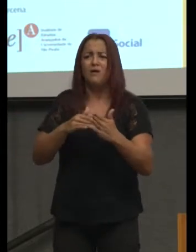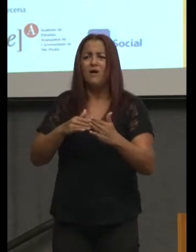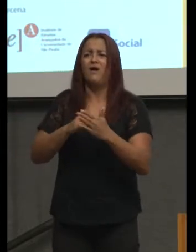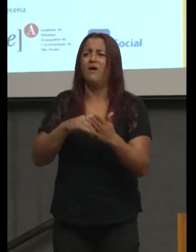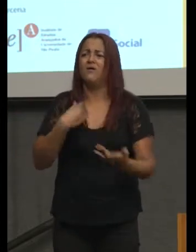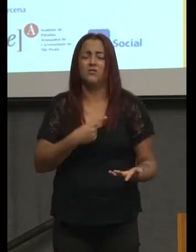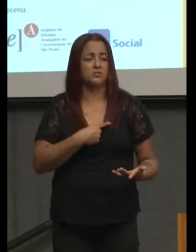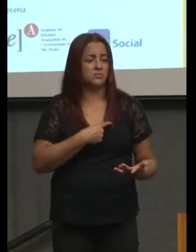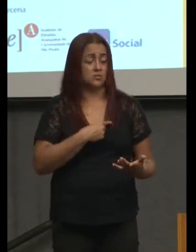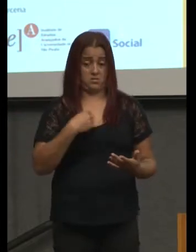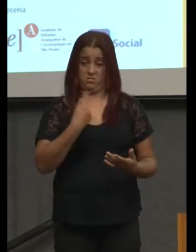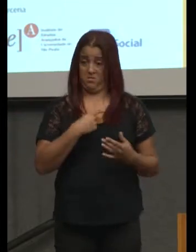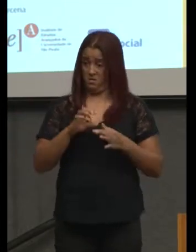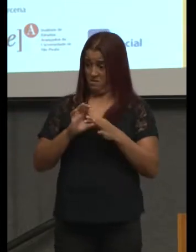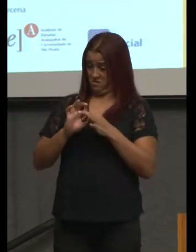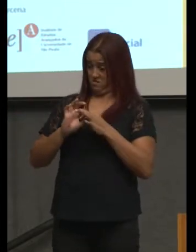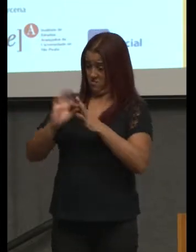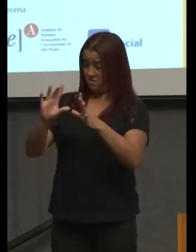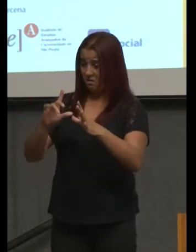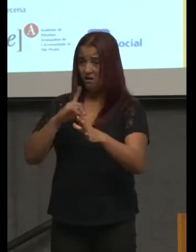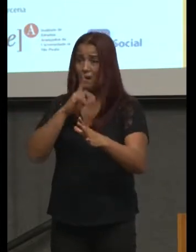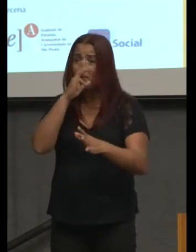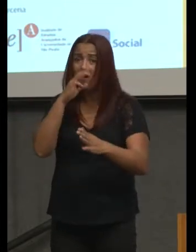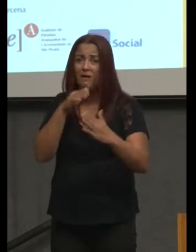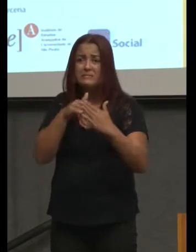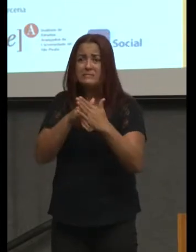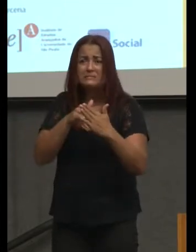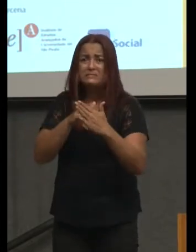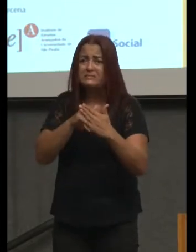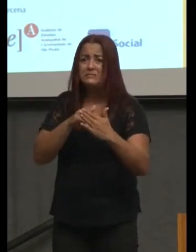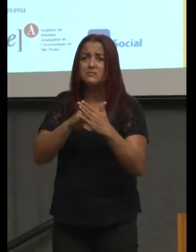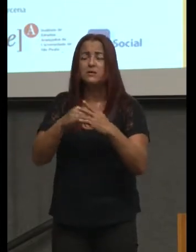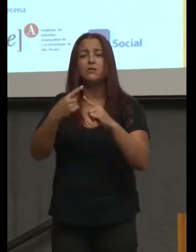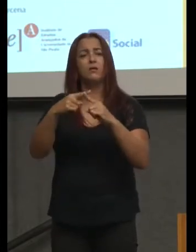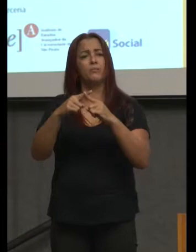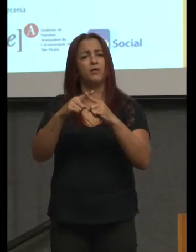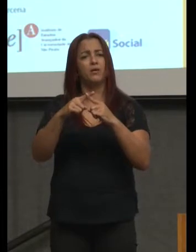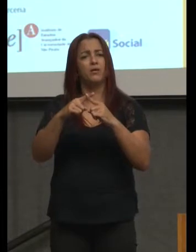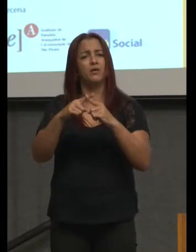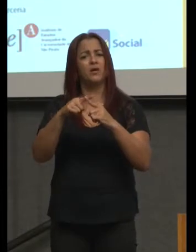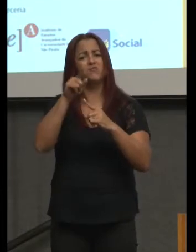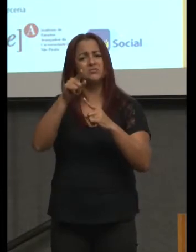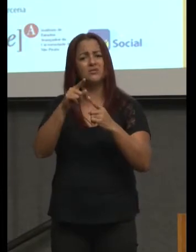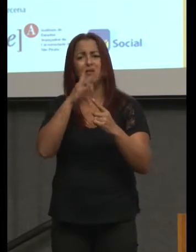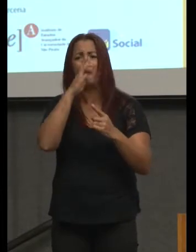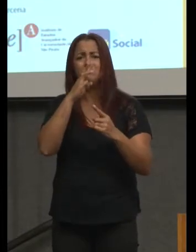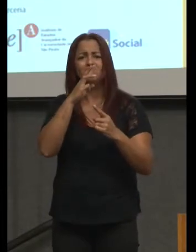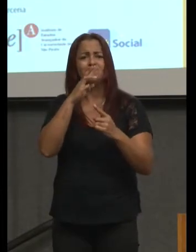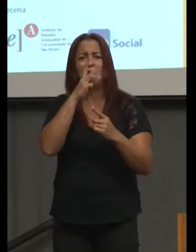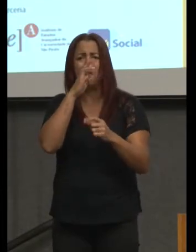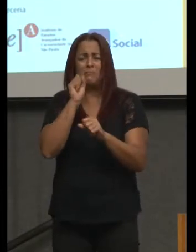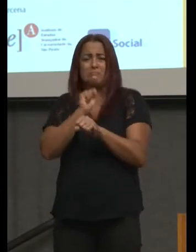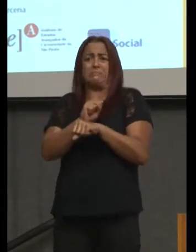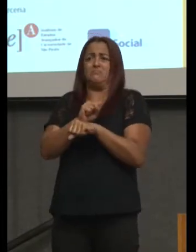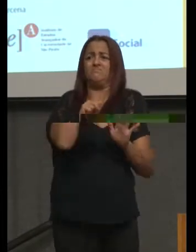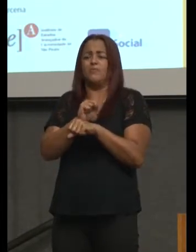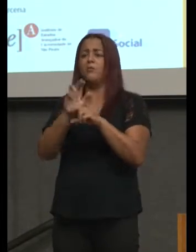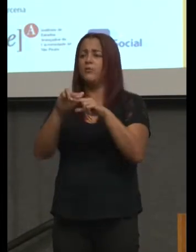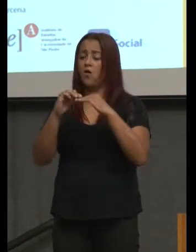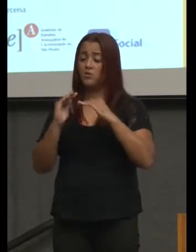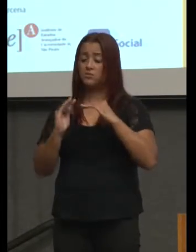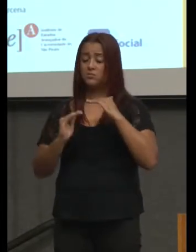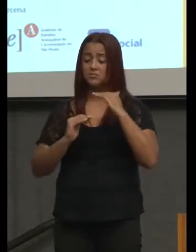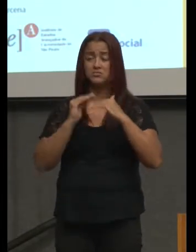liberdade acaba sendo limitada porque você está enquadrado por uma necessidade de um certo desempenho. E eu não estou